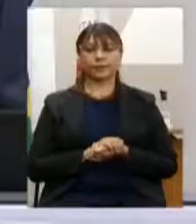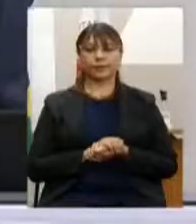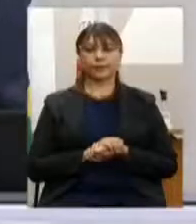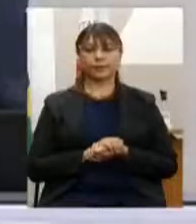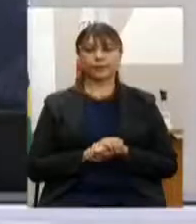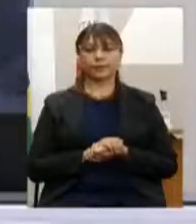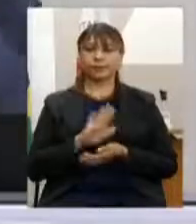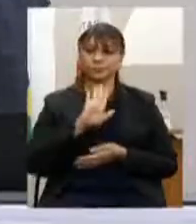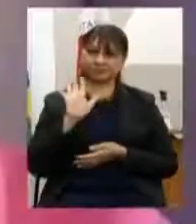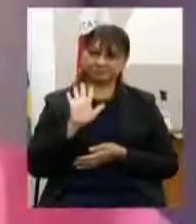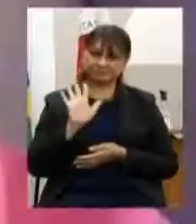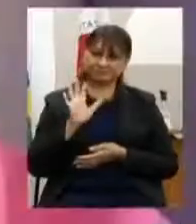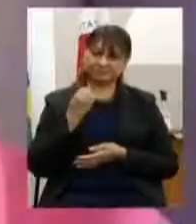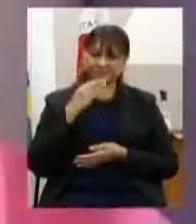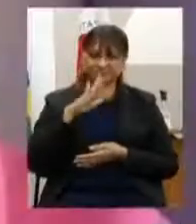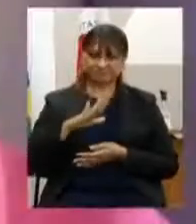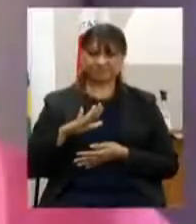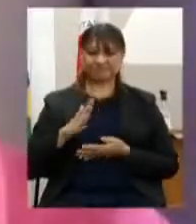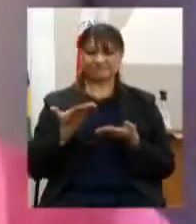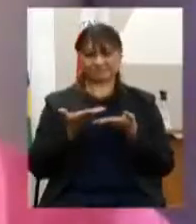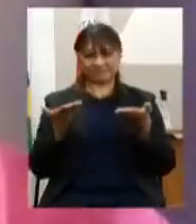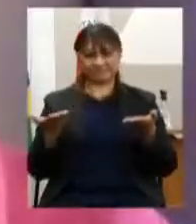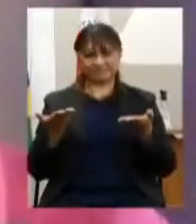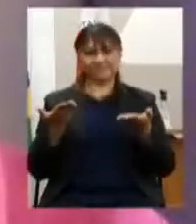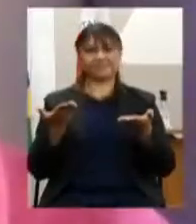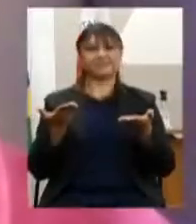Olá, boa tarde a todos e todas.